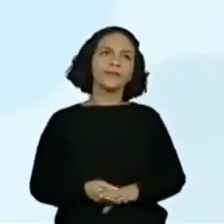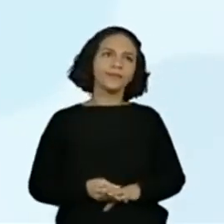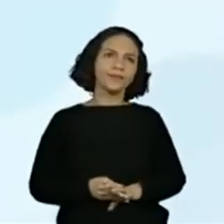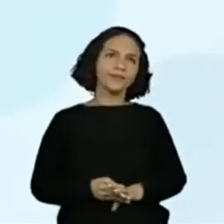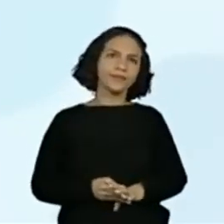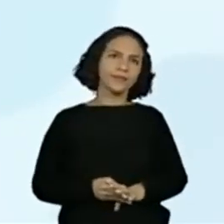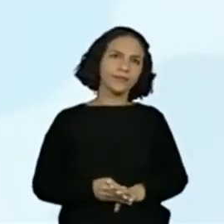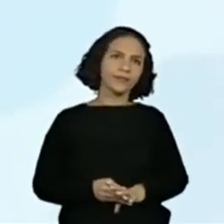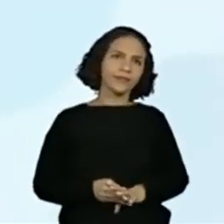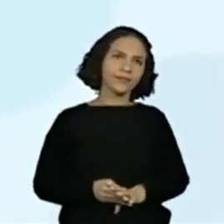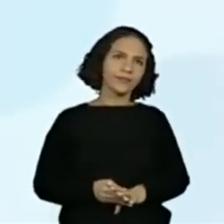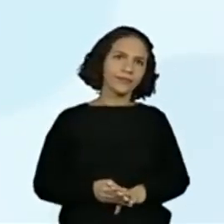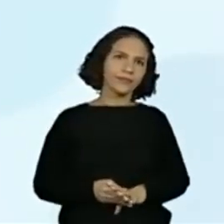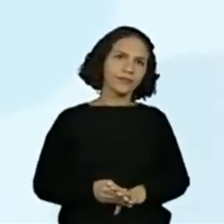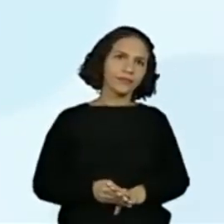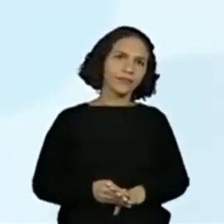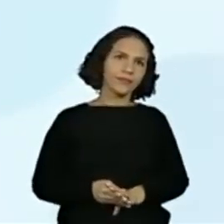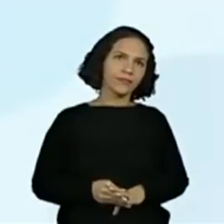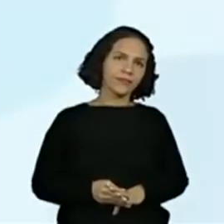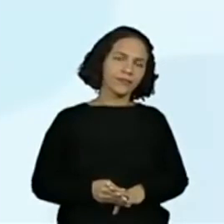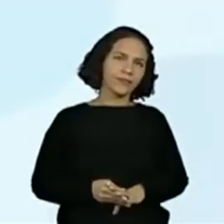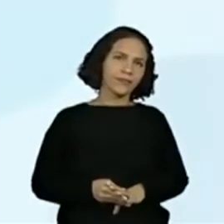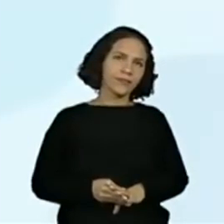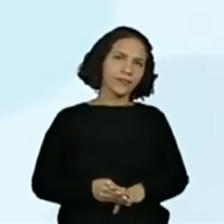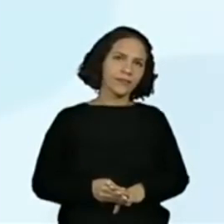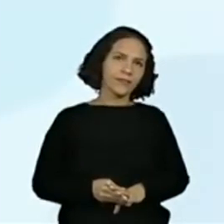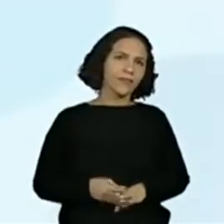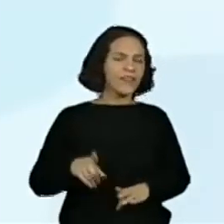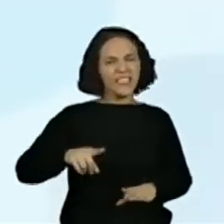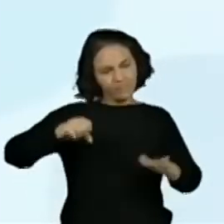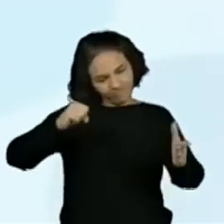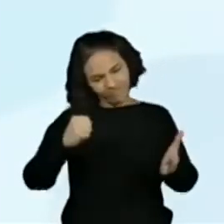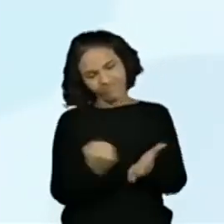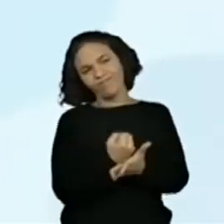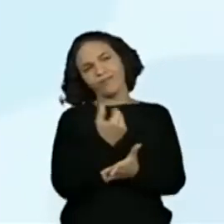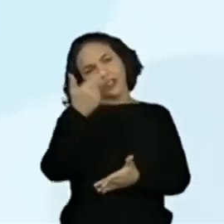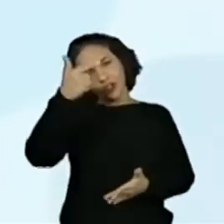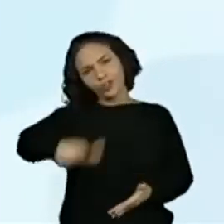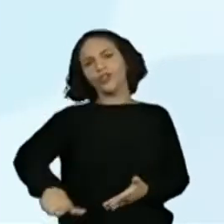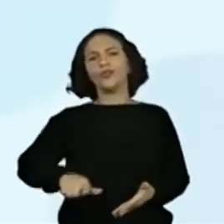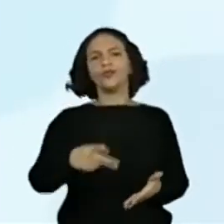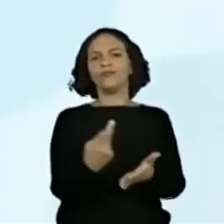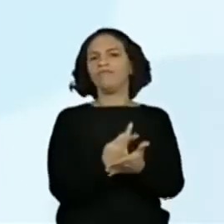e se dá mal. Isso.